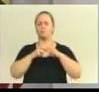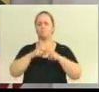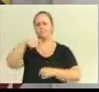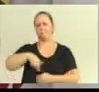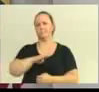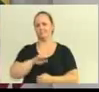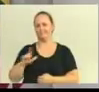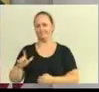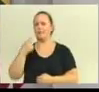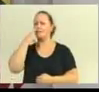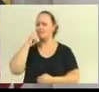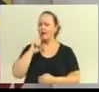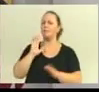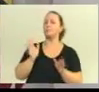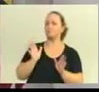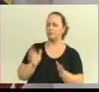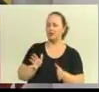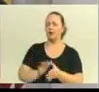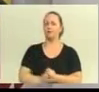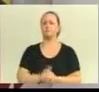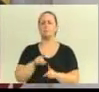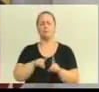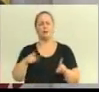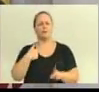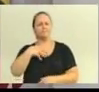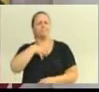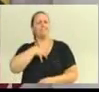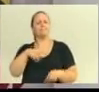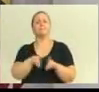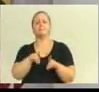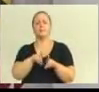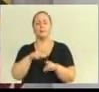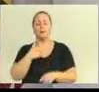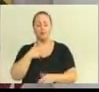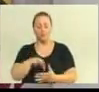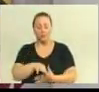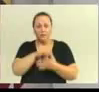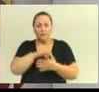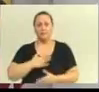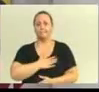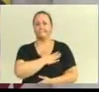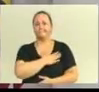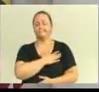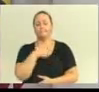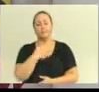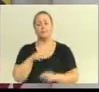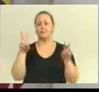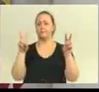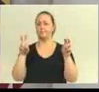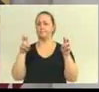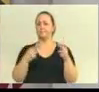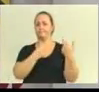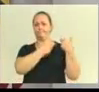Fidel e outros vereadores já fizeram, mas eu também me sinto na obrigação, como líder de governo, de tratar deste assunto com responsabilidade, sem